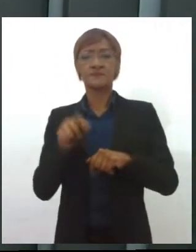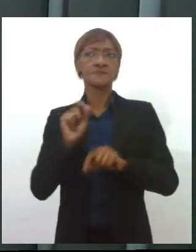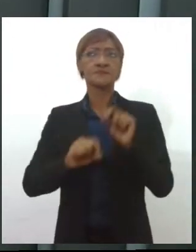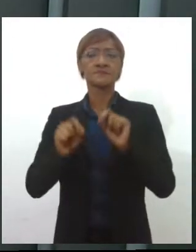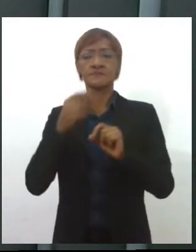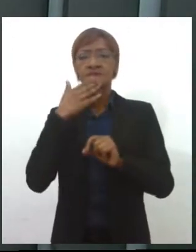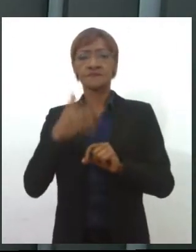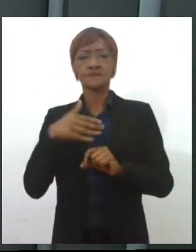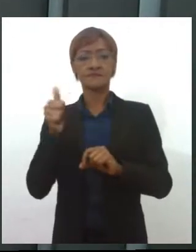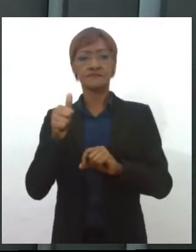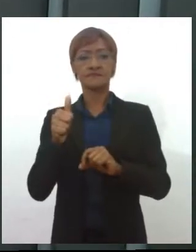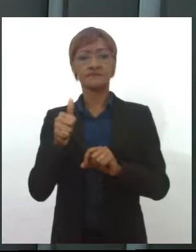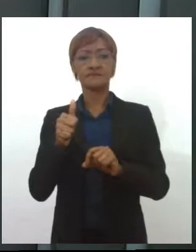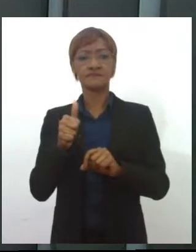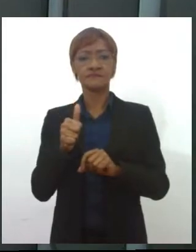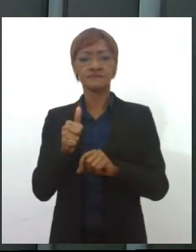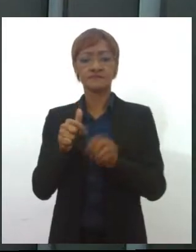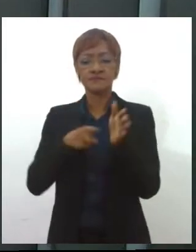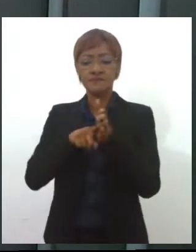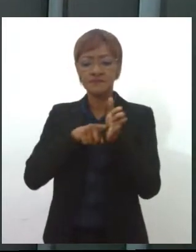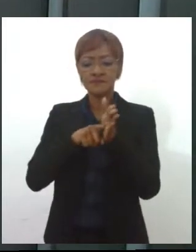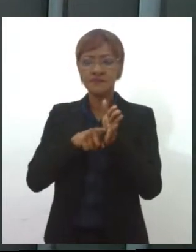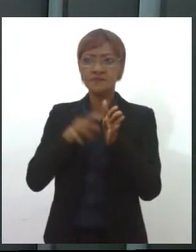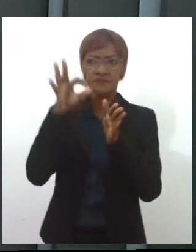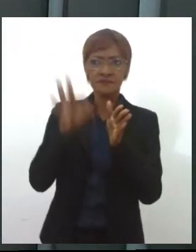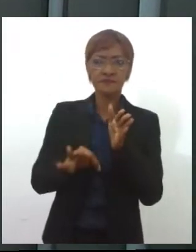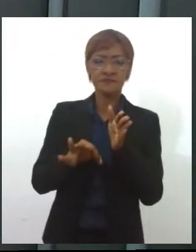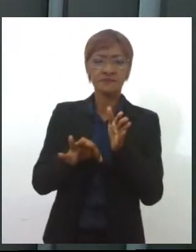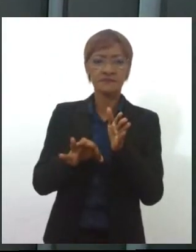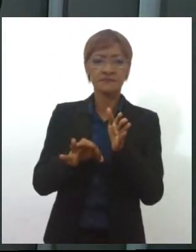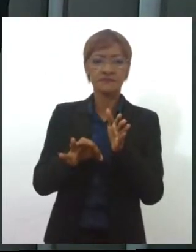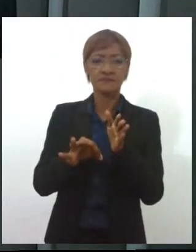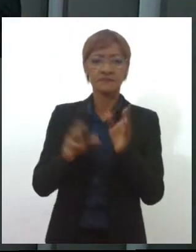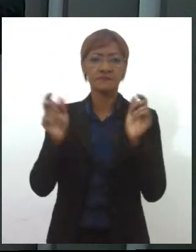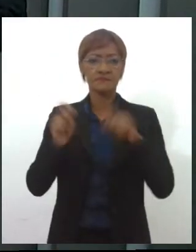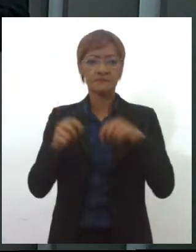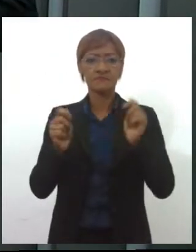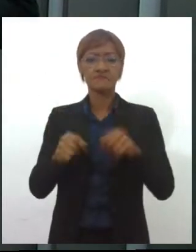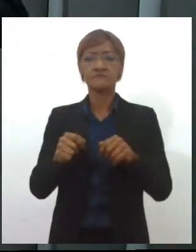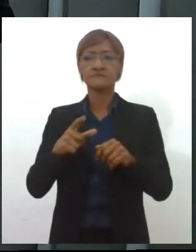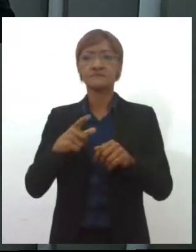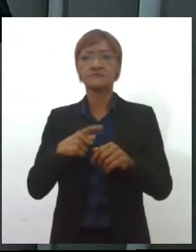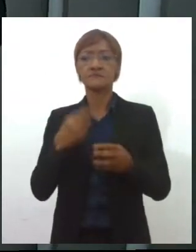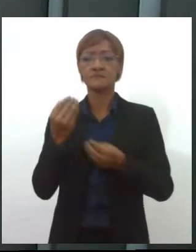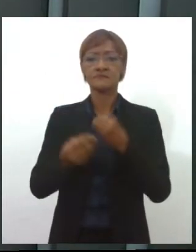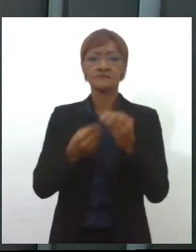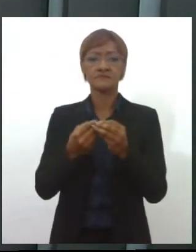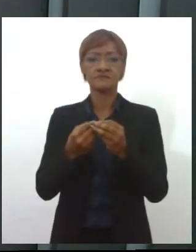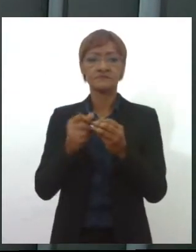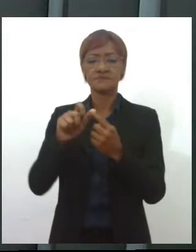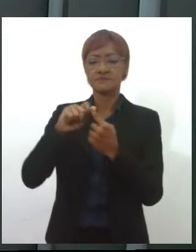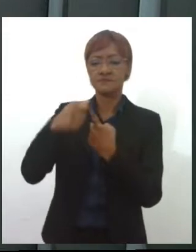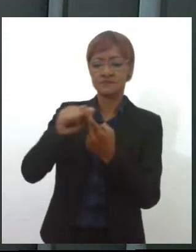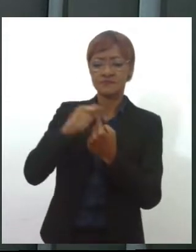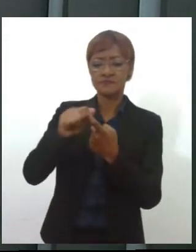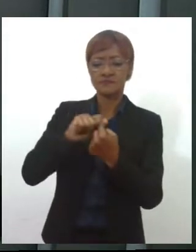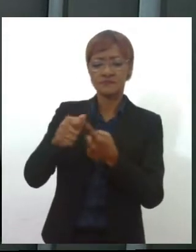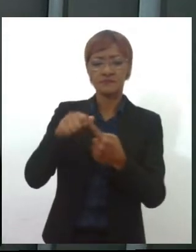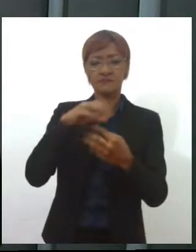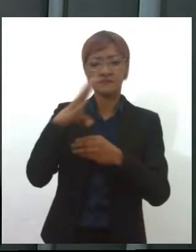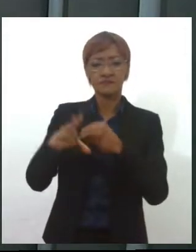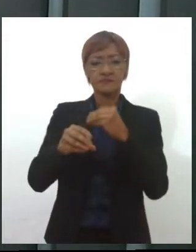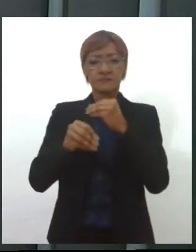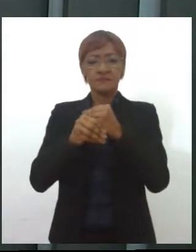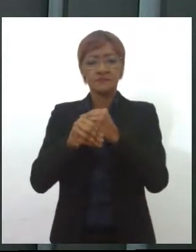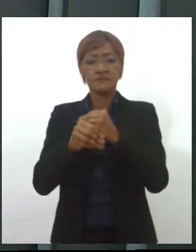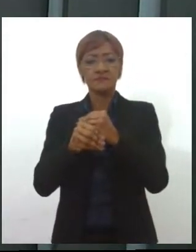esse tratamento em si mesmo, poder viver melhor com a fibromialgia através das terapias complementares, não só o